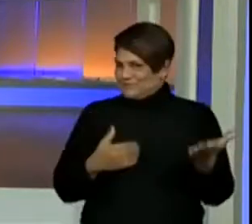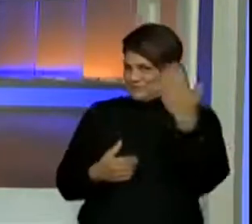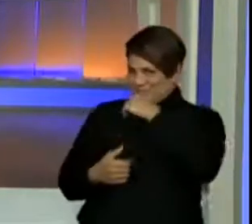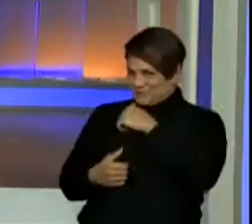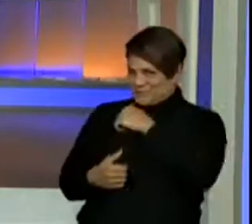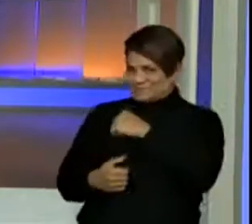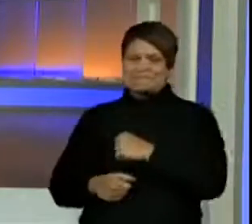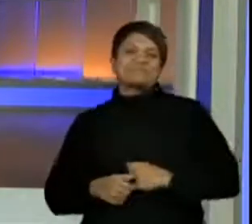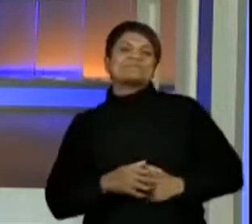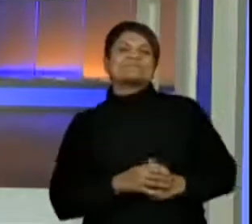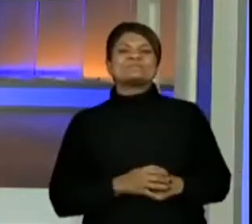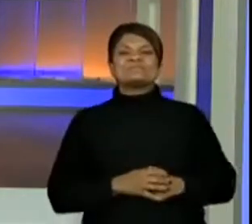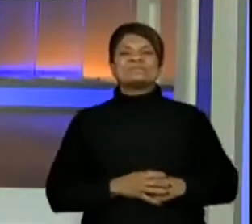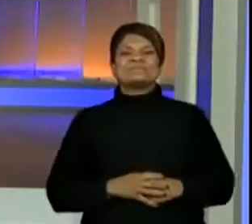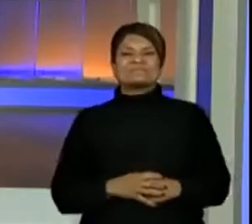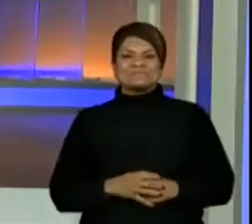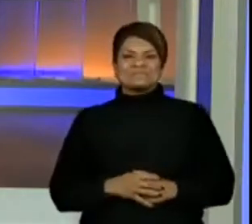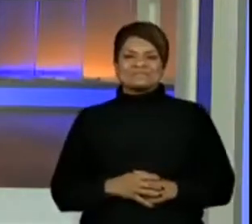lá?